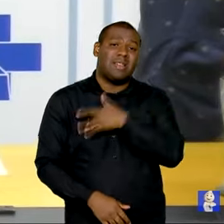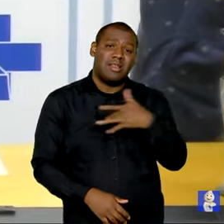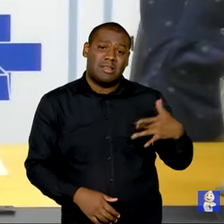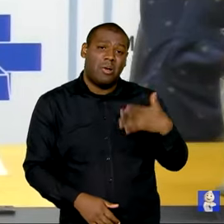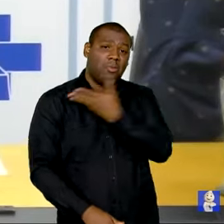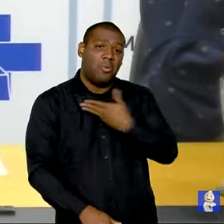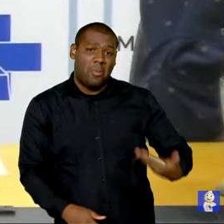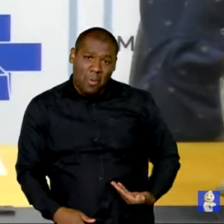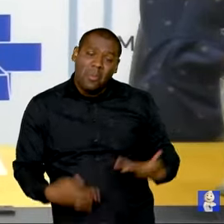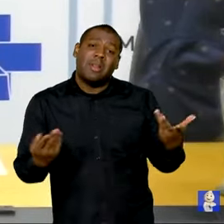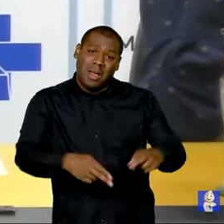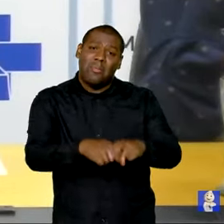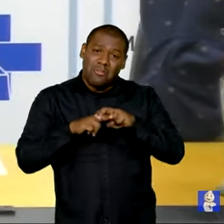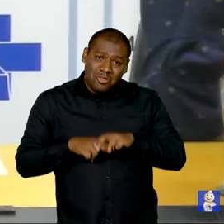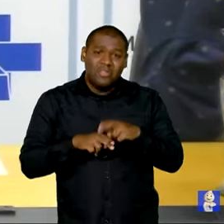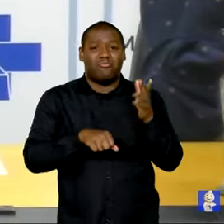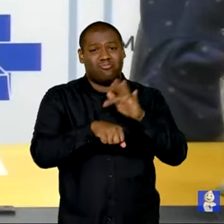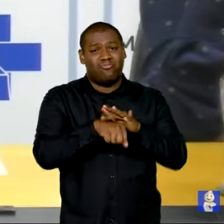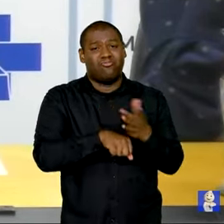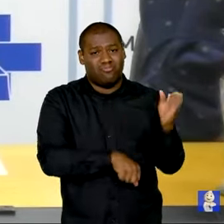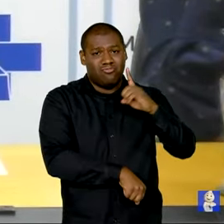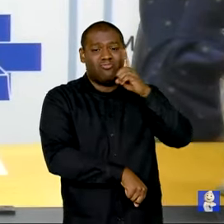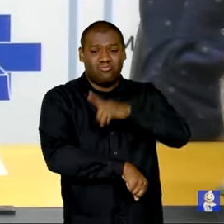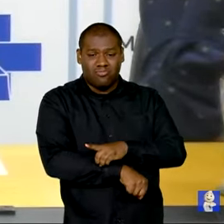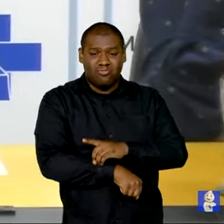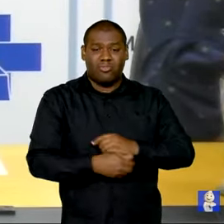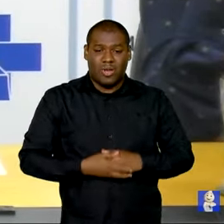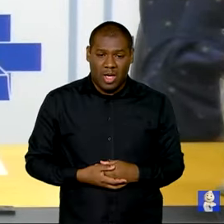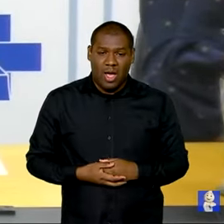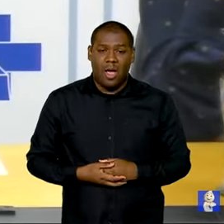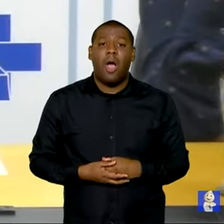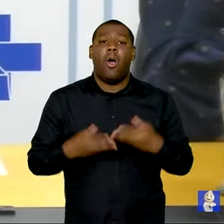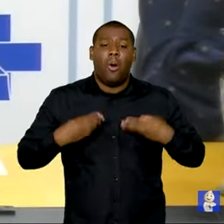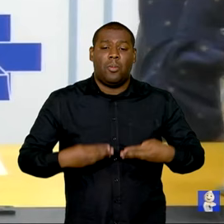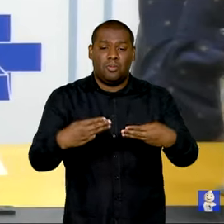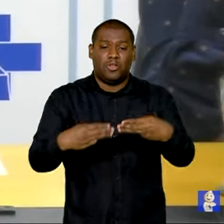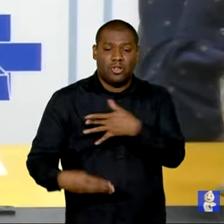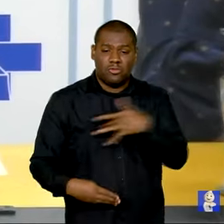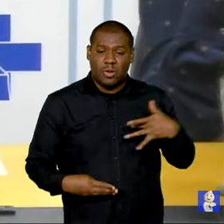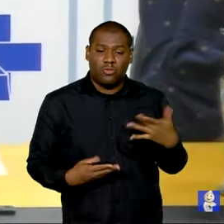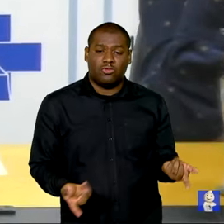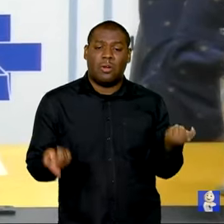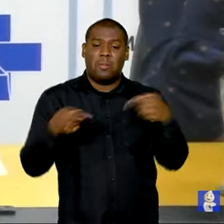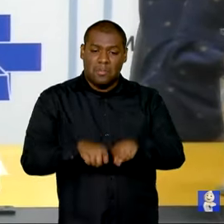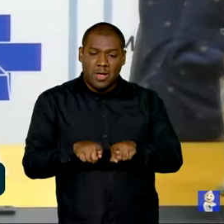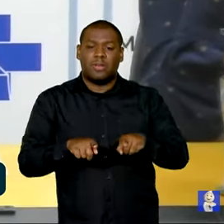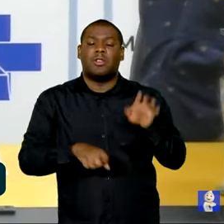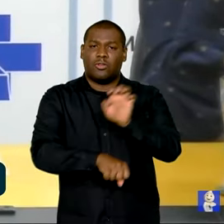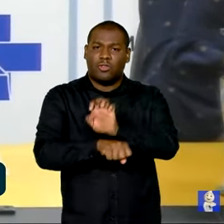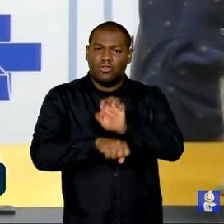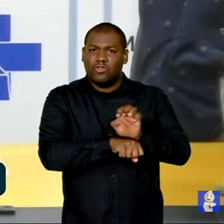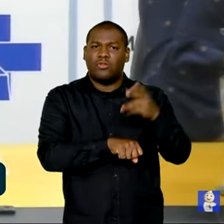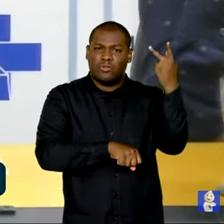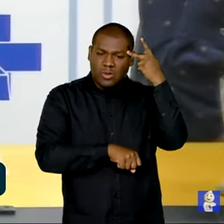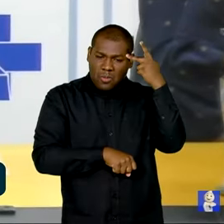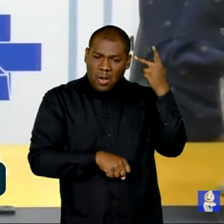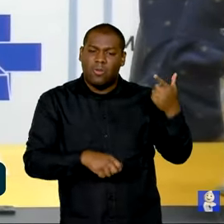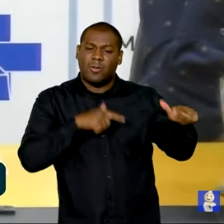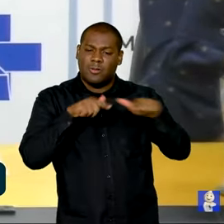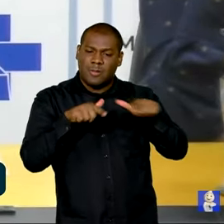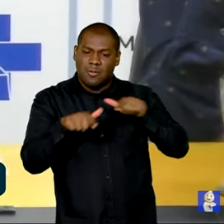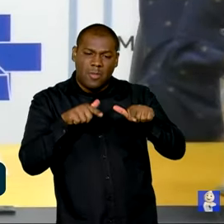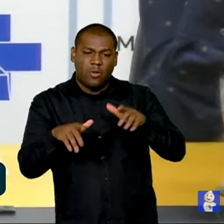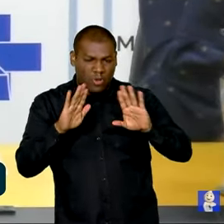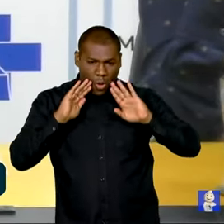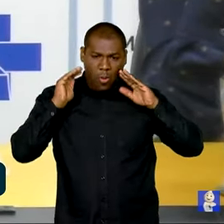então também estaremos naturalmente junto ao estado de São Paulo nesse tipo de trabalho, onde se fizer